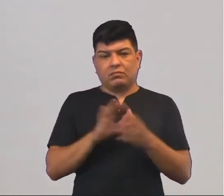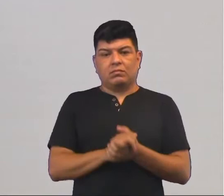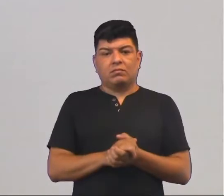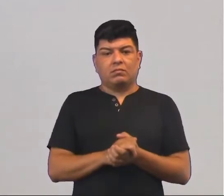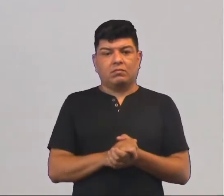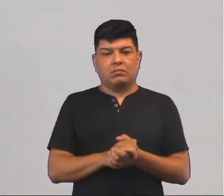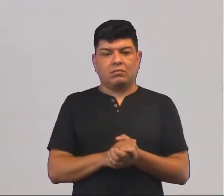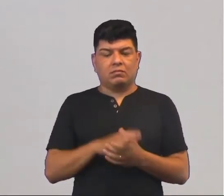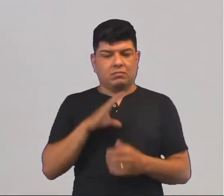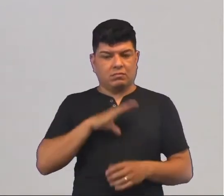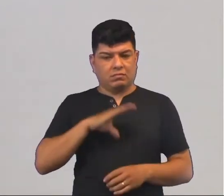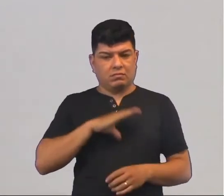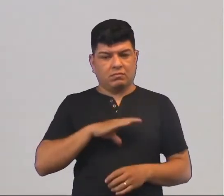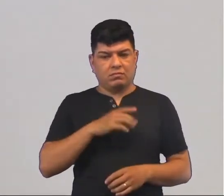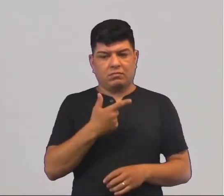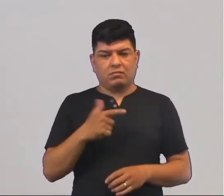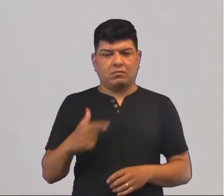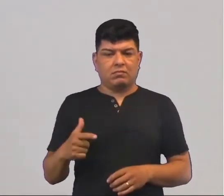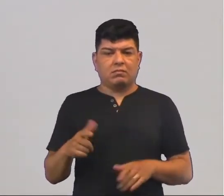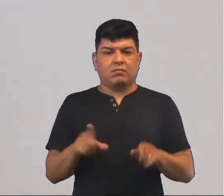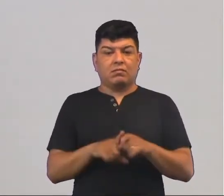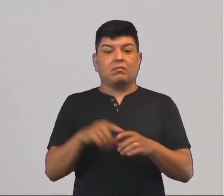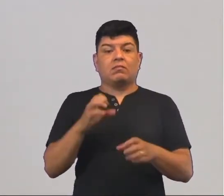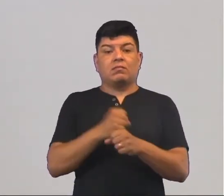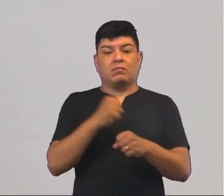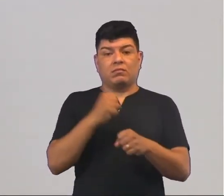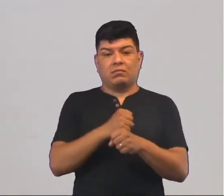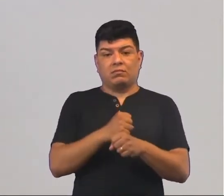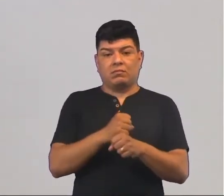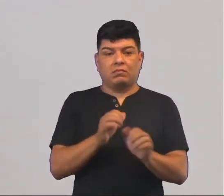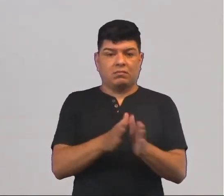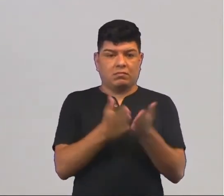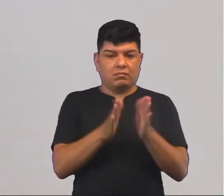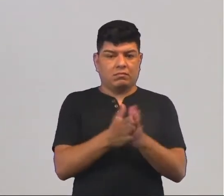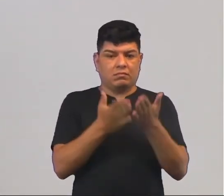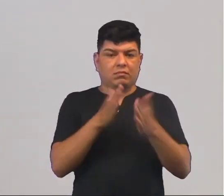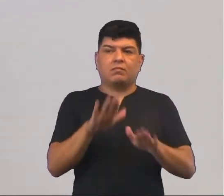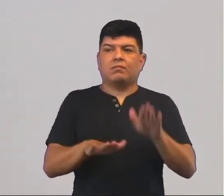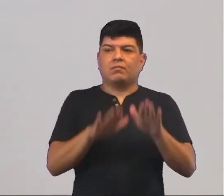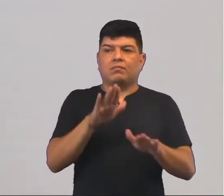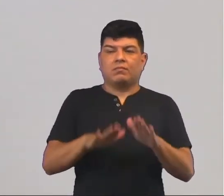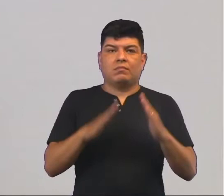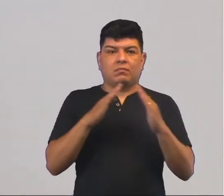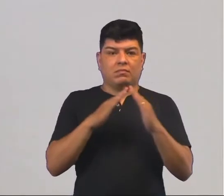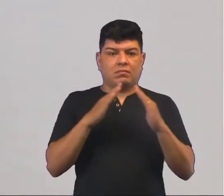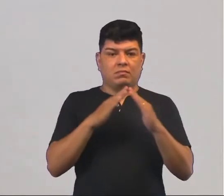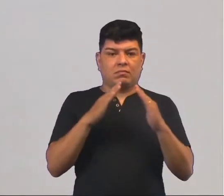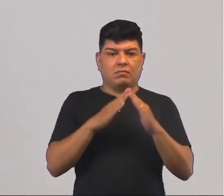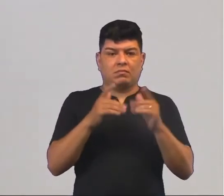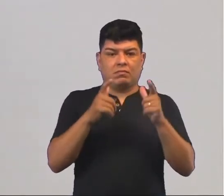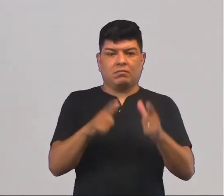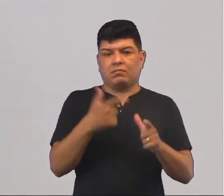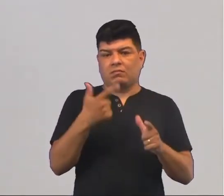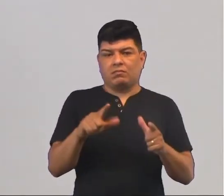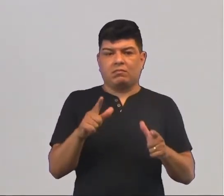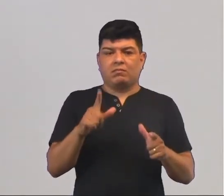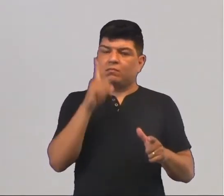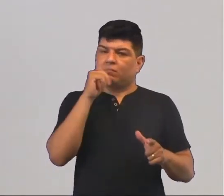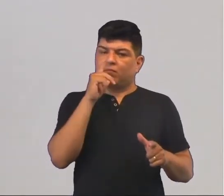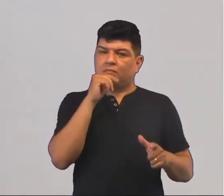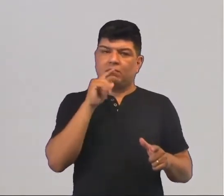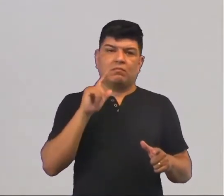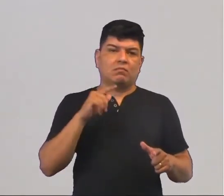morro. E nas cidades onde não há favelas, são os bairros periféricos. Geralmente, casas construídas em locais onde não tem ensinamento